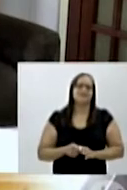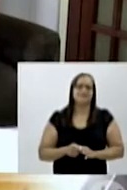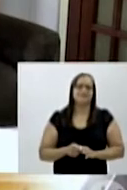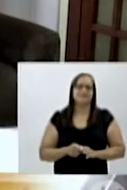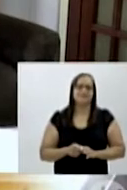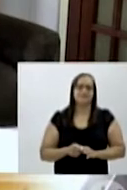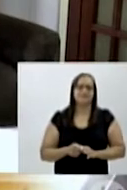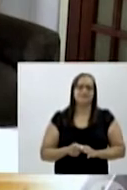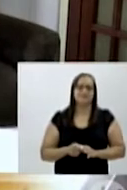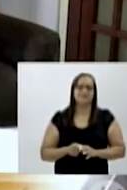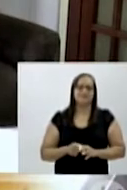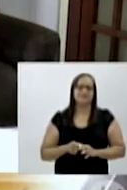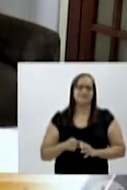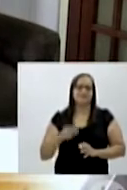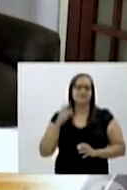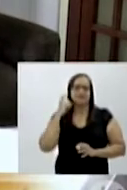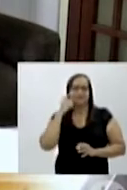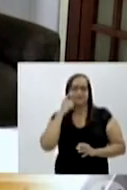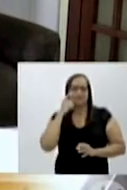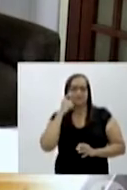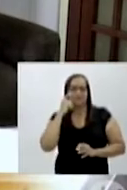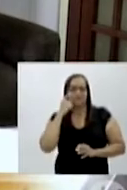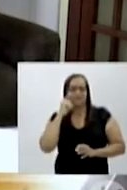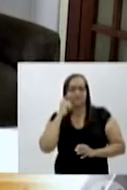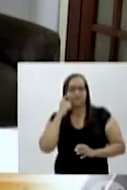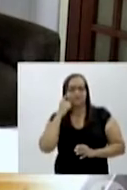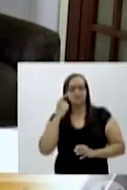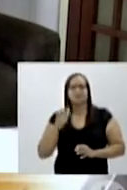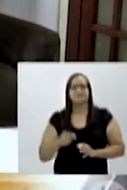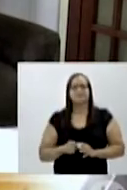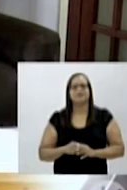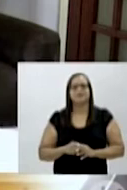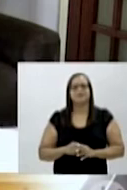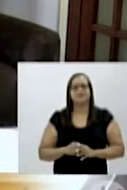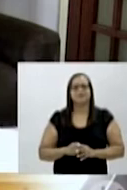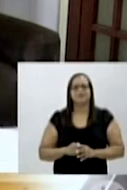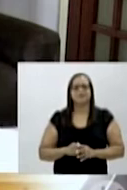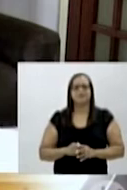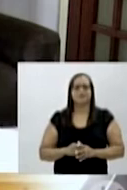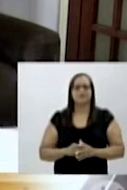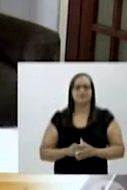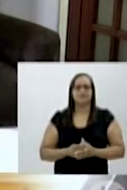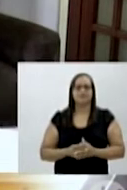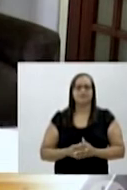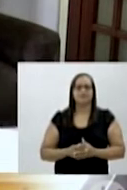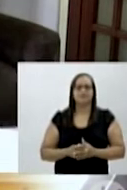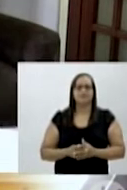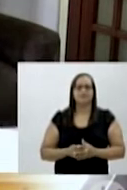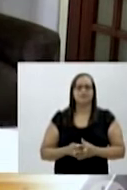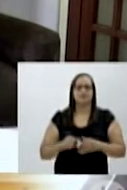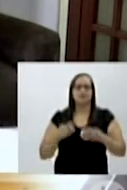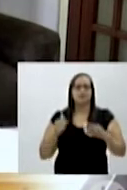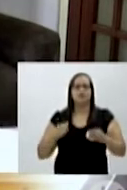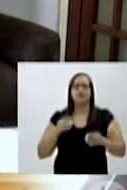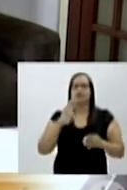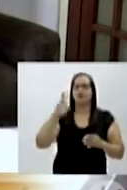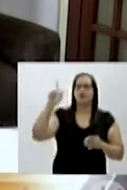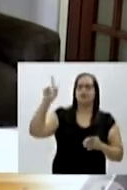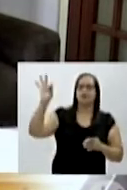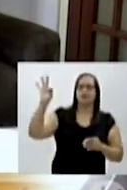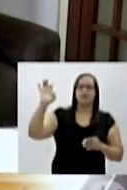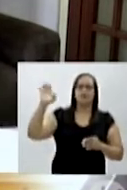Repórter. Repórter que tem uma pintinha. Ele tem a marca, né? Então, é um repórter que já tem a marquinha. Então, onde encontrar o